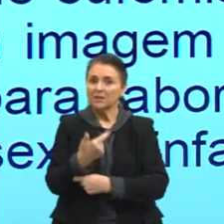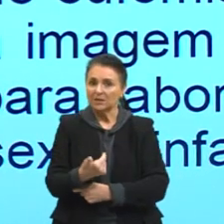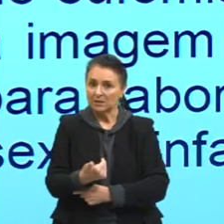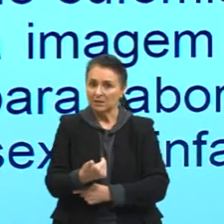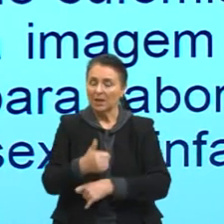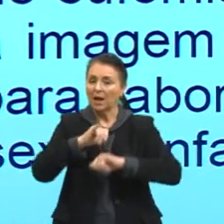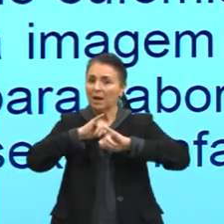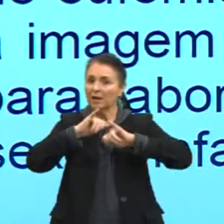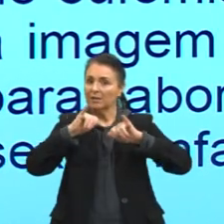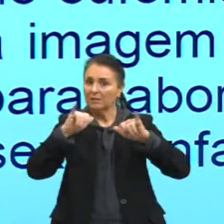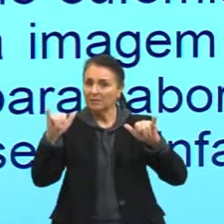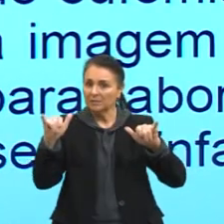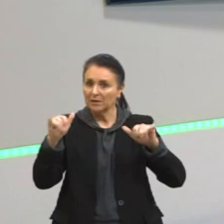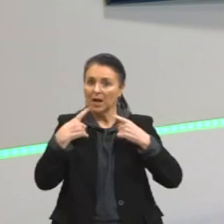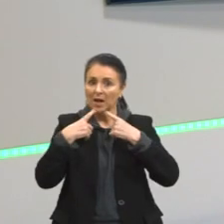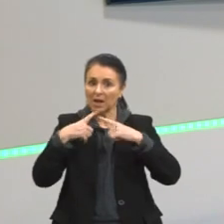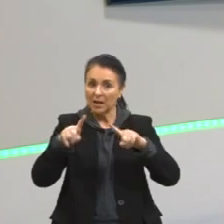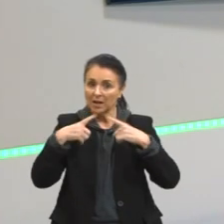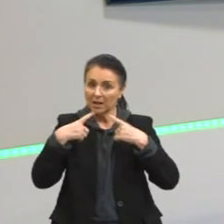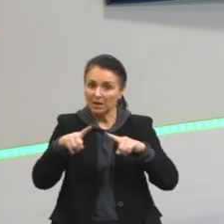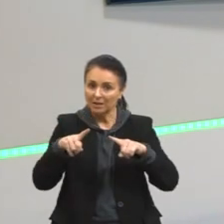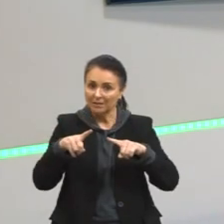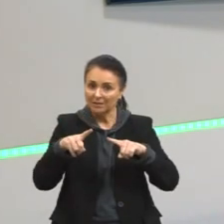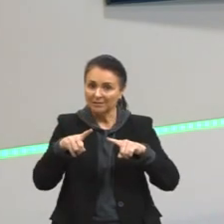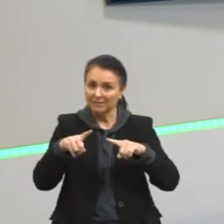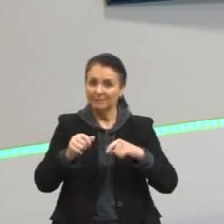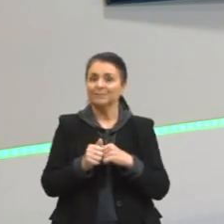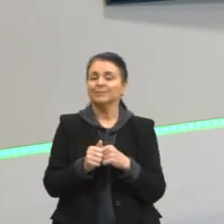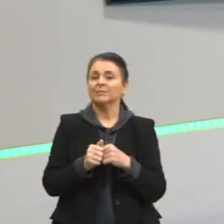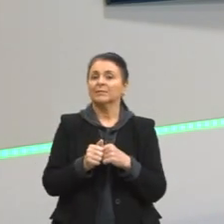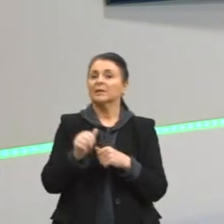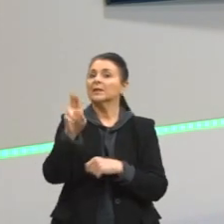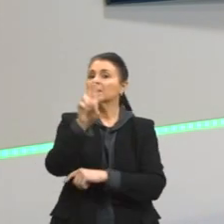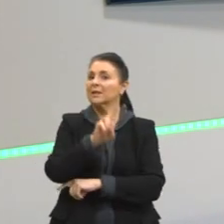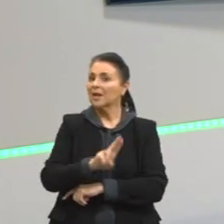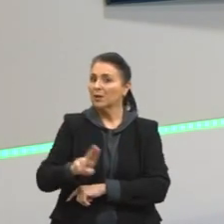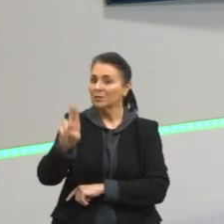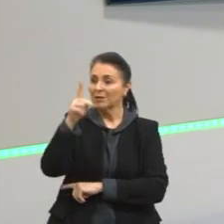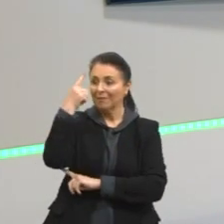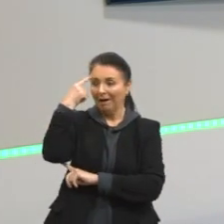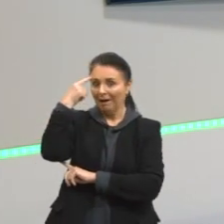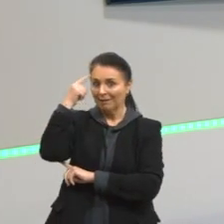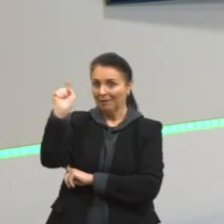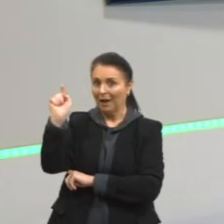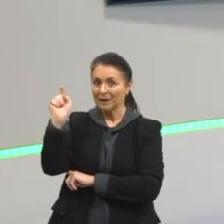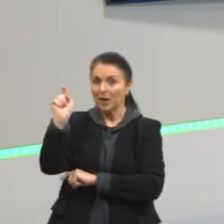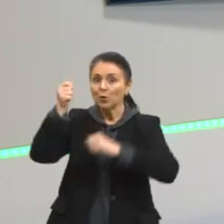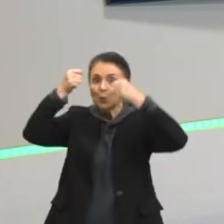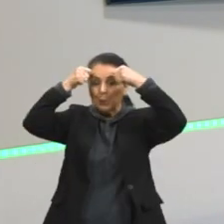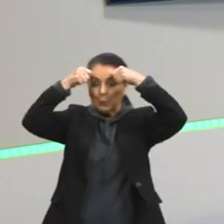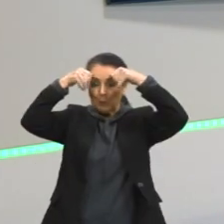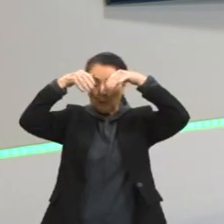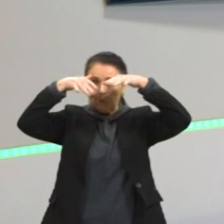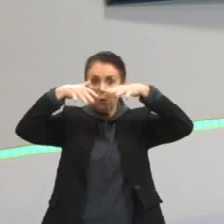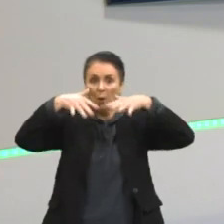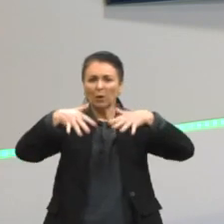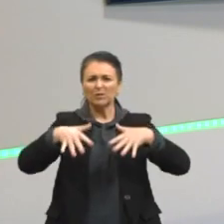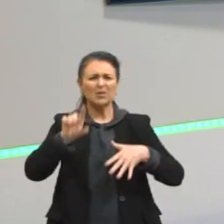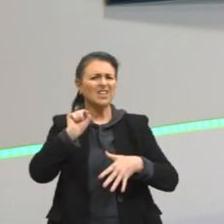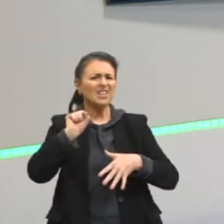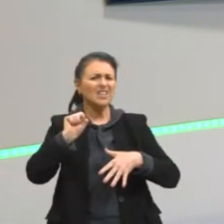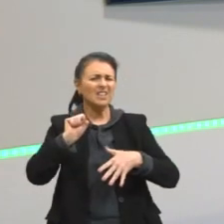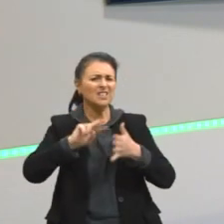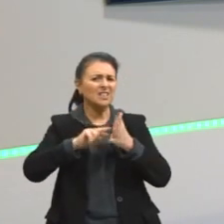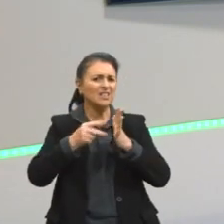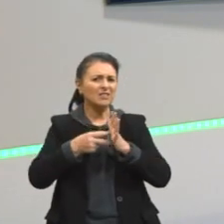100. Então, aqui a gente está usando a ideia desse monstro, o desenho